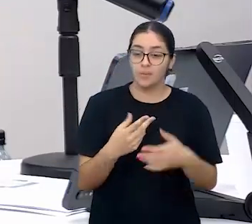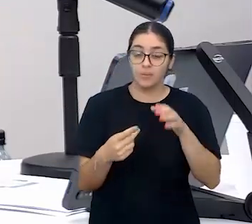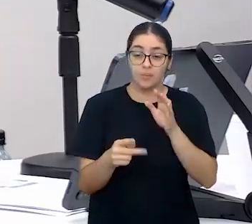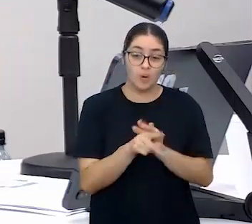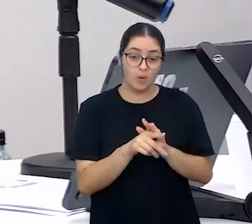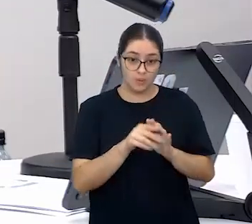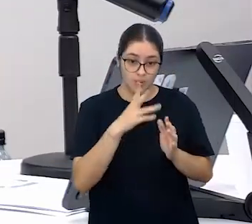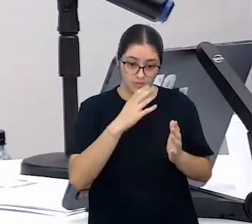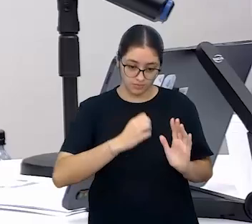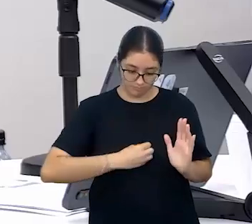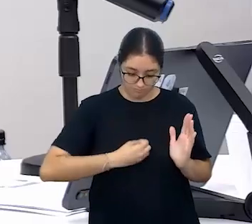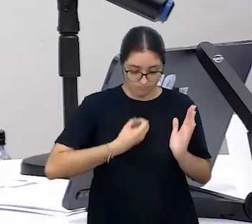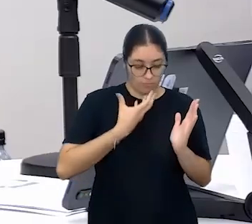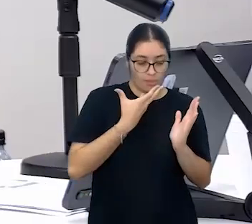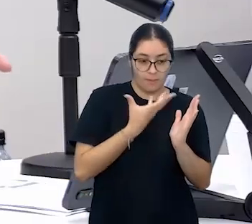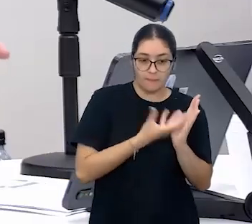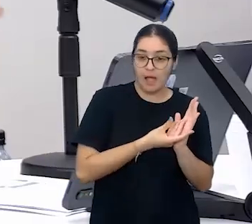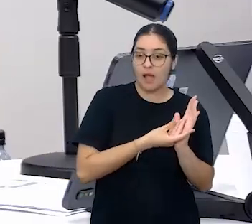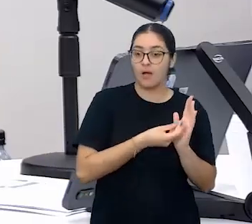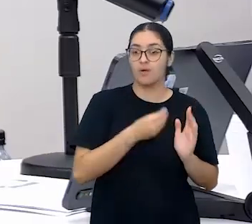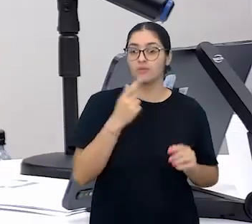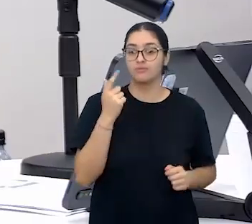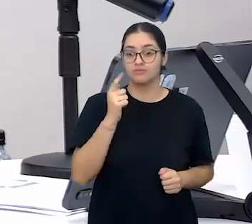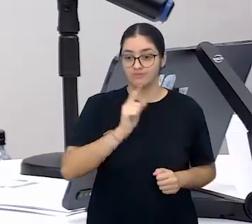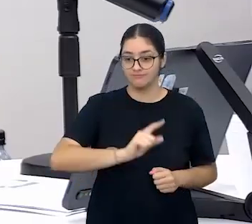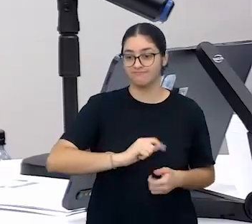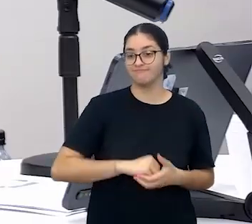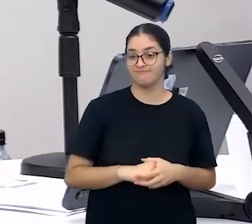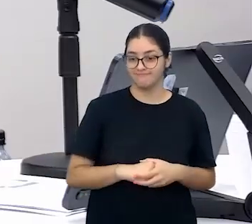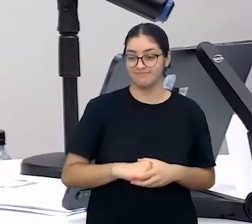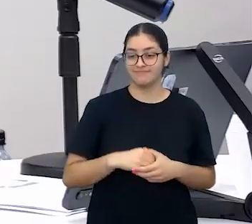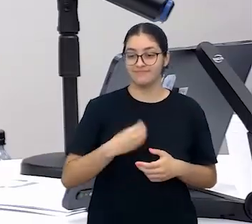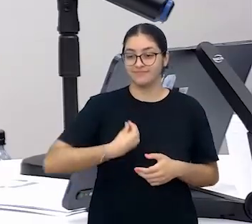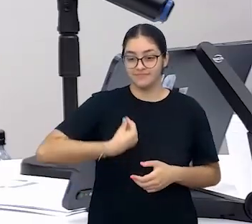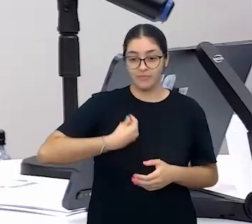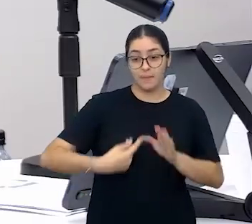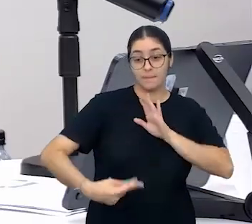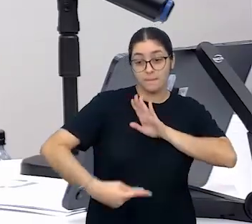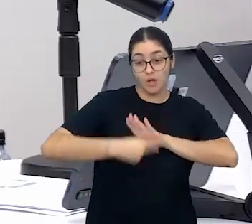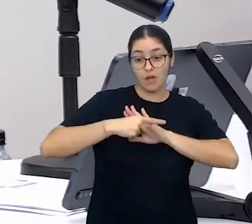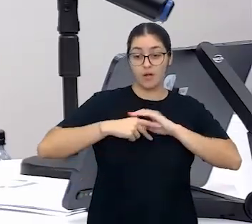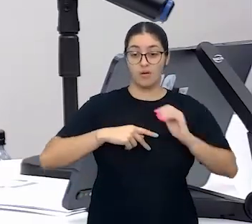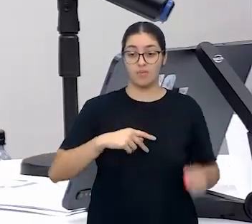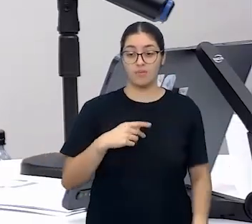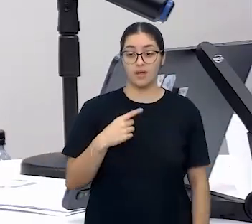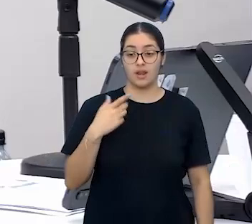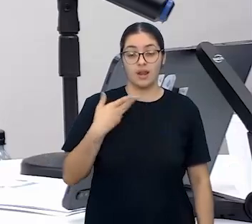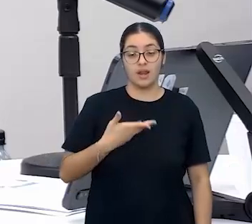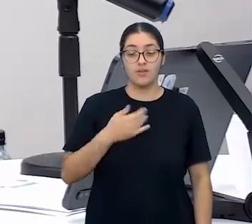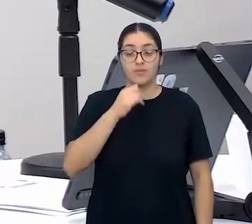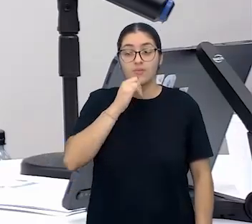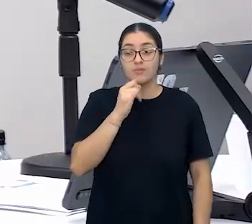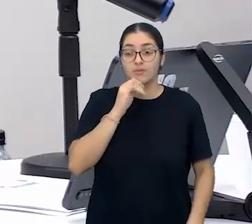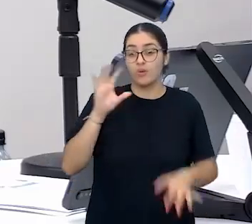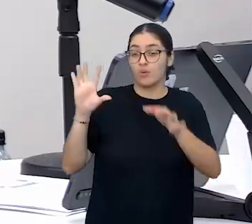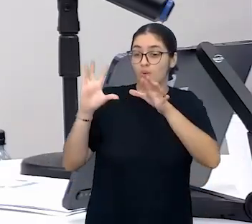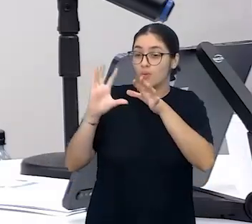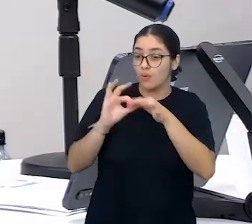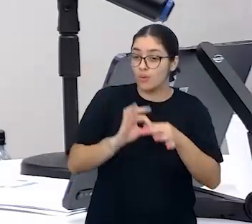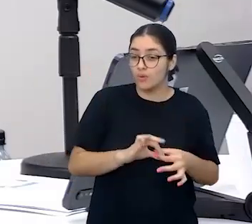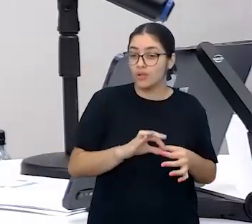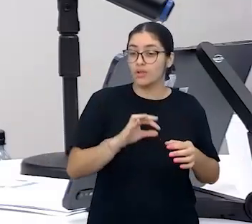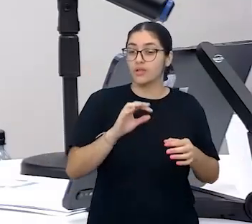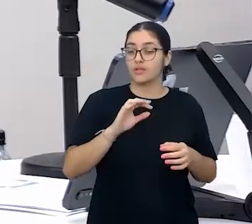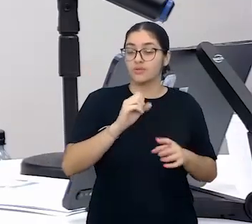jogo o seu sentimento, sua imaginação. E essas vivências inseridas, né? Relacionadas com contextos sociais,